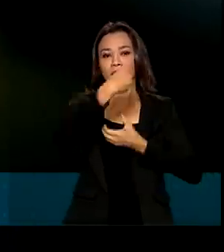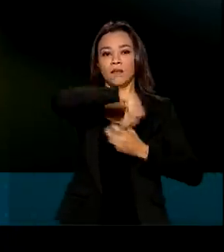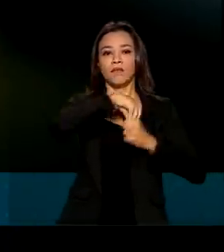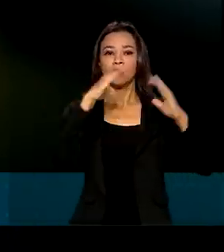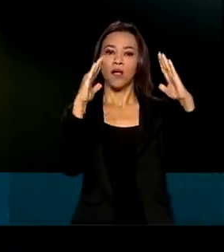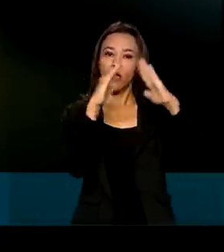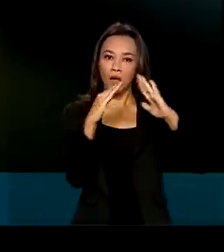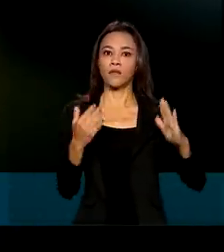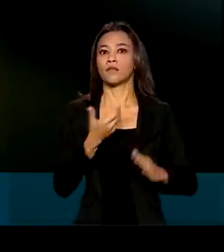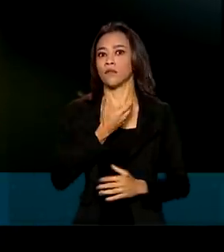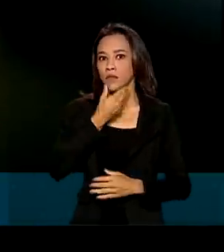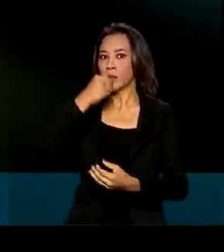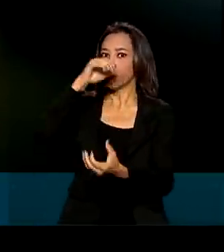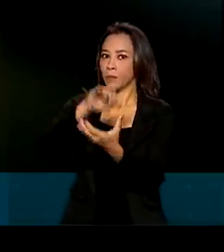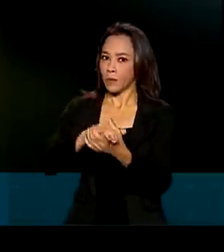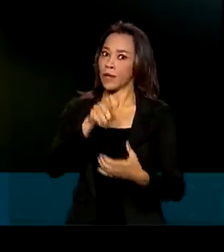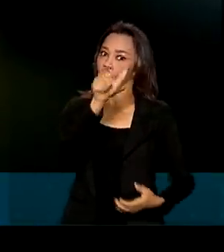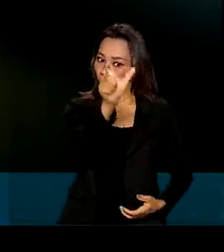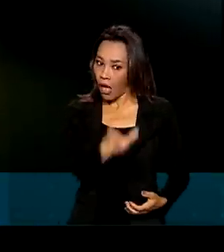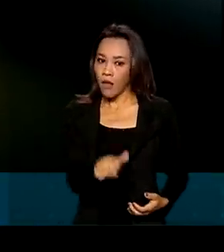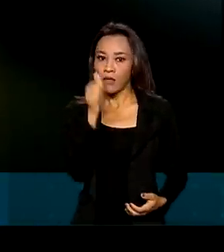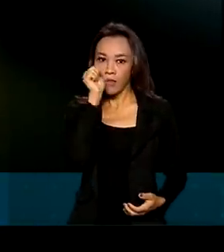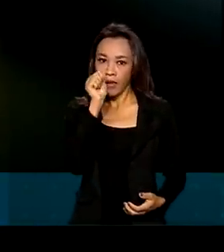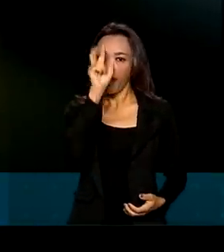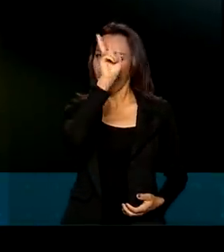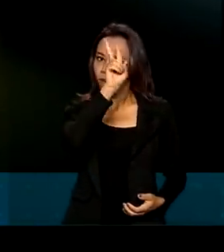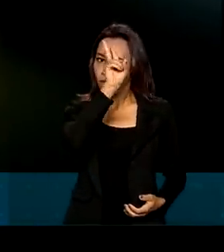o marido, Eva ainda lembra bem.